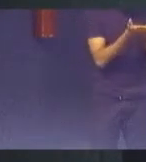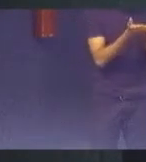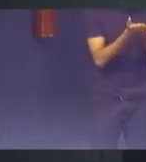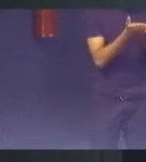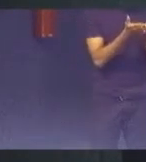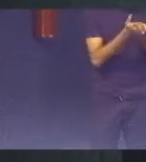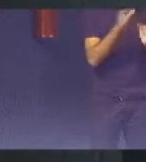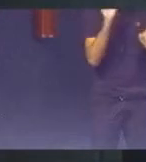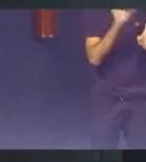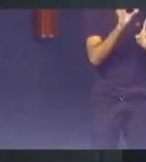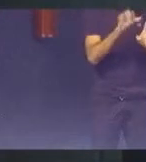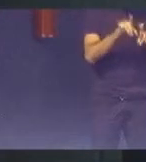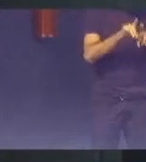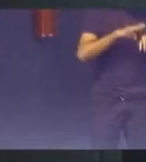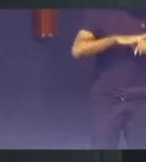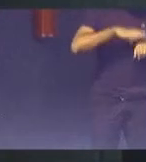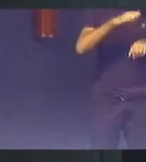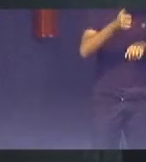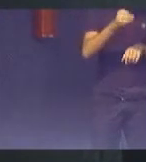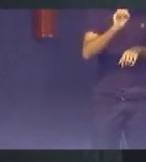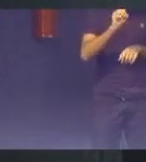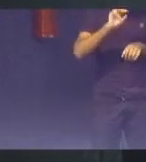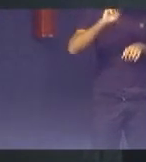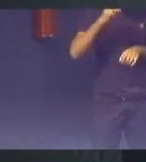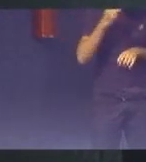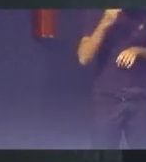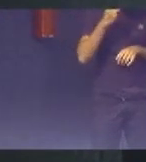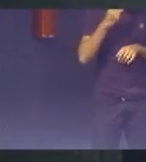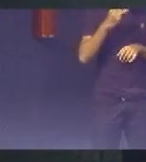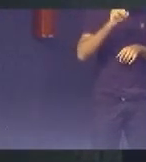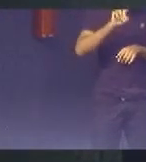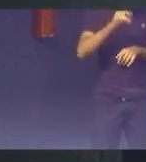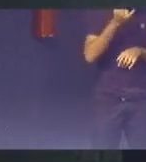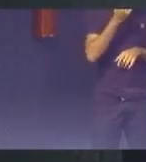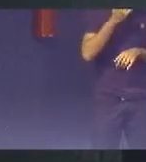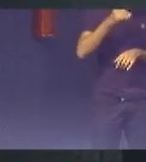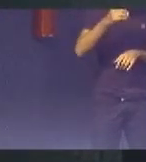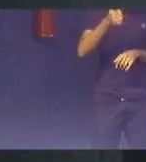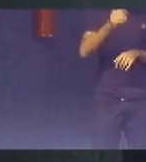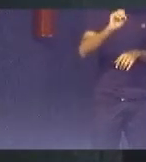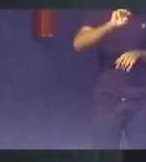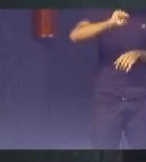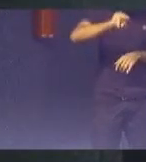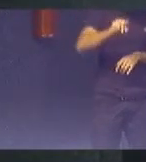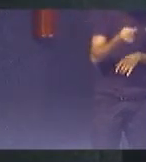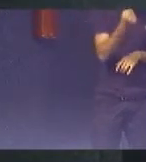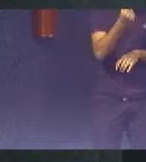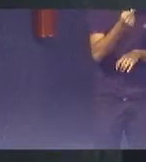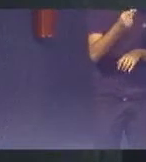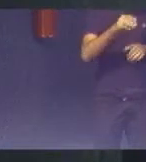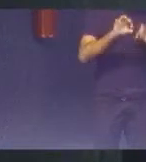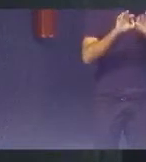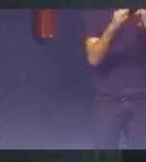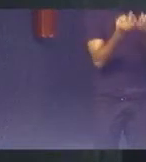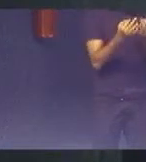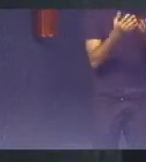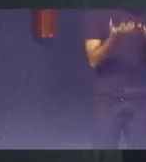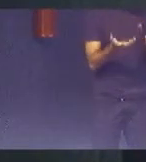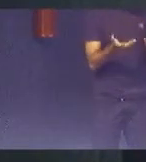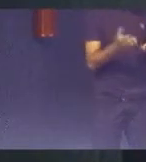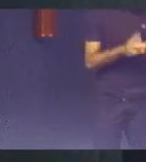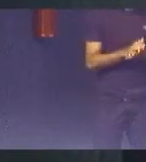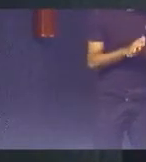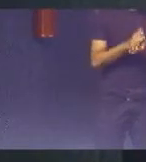dez mil Famílias E deve atingir Pelo menos Quarenta mil Pessoas E ninguém sabe Exatamente O momento Em que